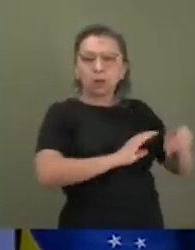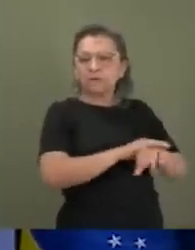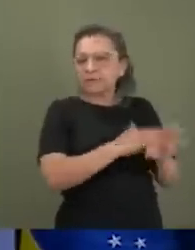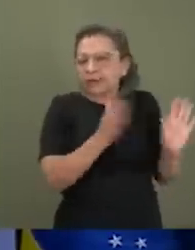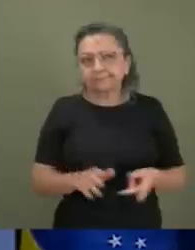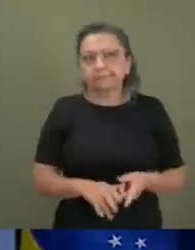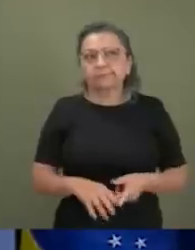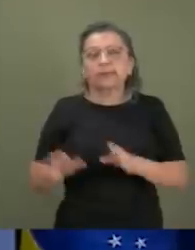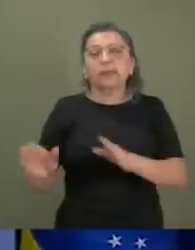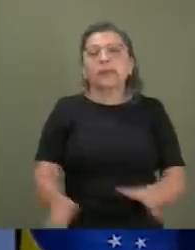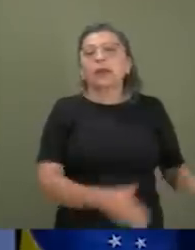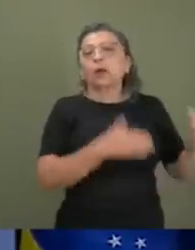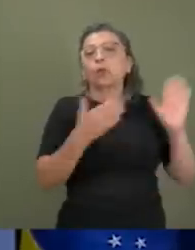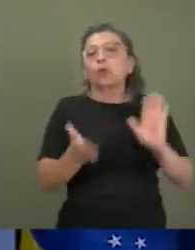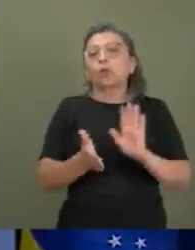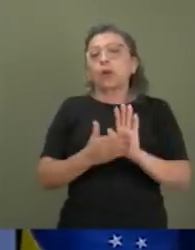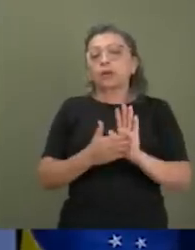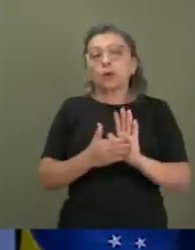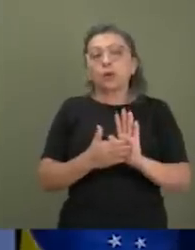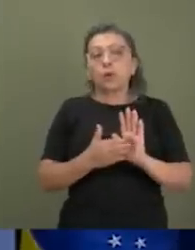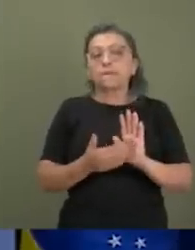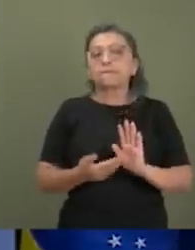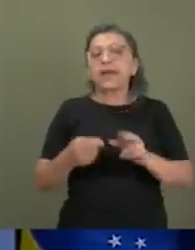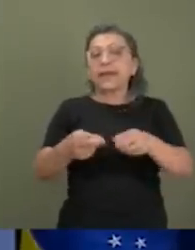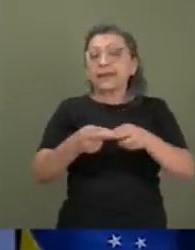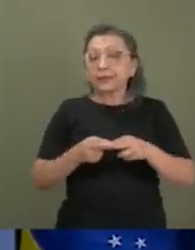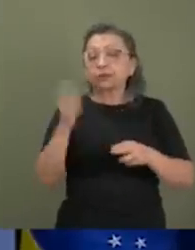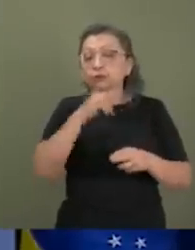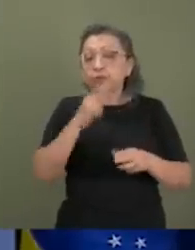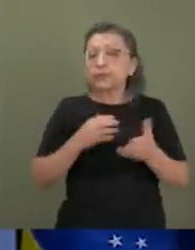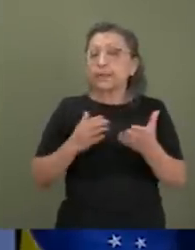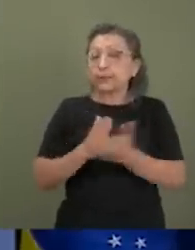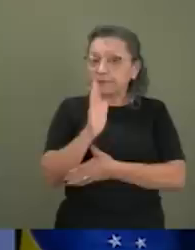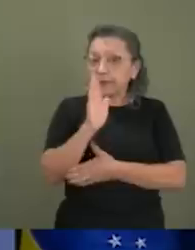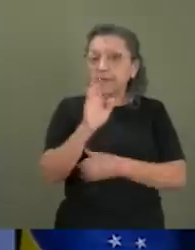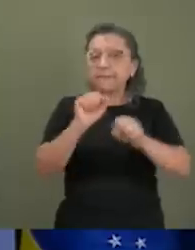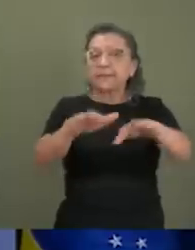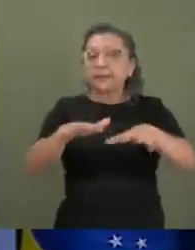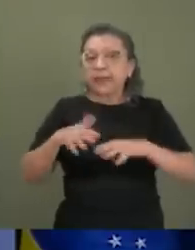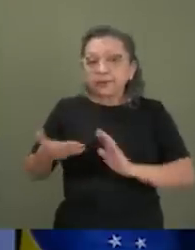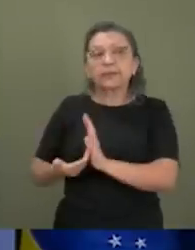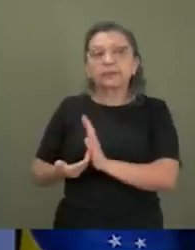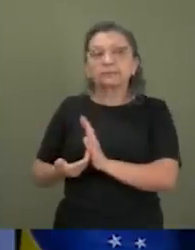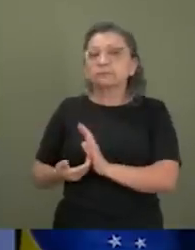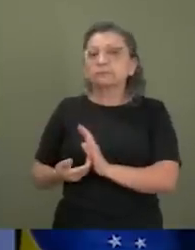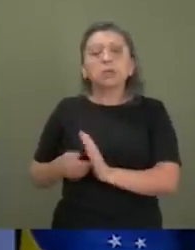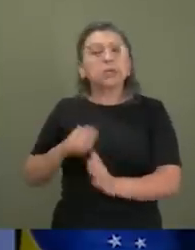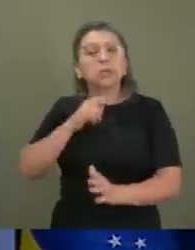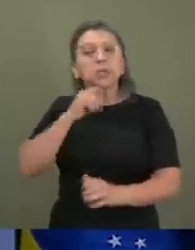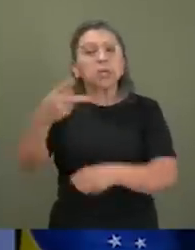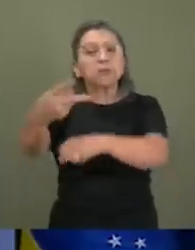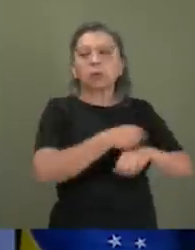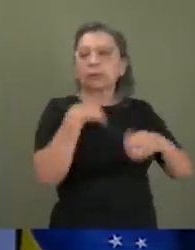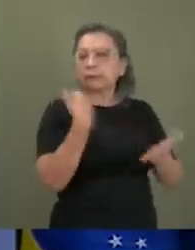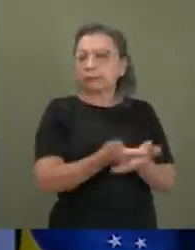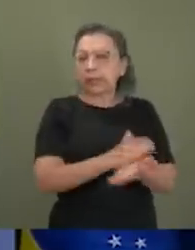ao projeto. Quando apresentei requerimento de urgência e aprovei o requerimento de urgência em plenário na Câmara dos Deputados, também não fui